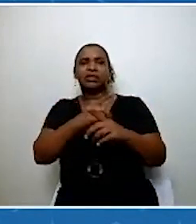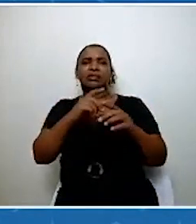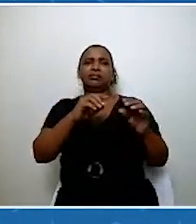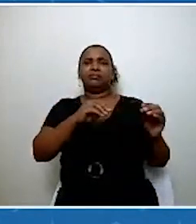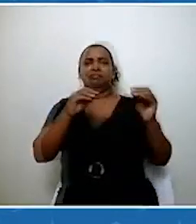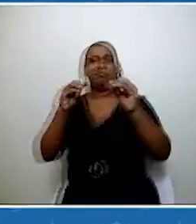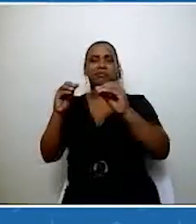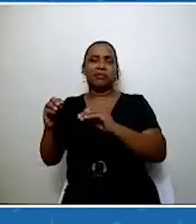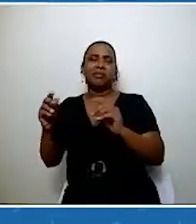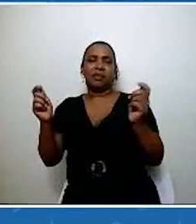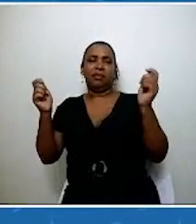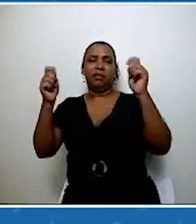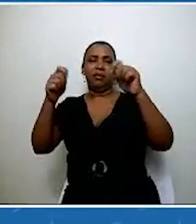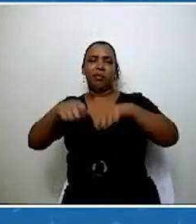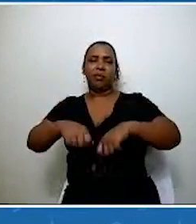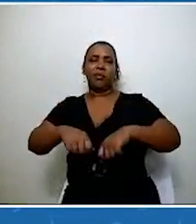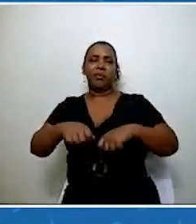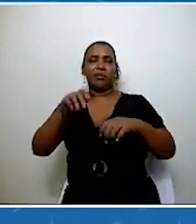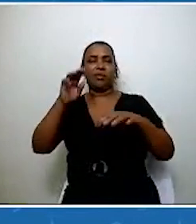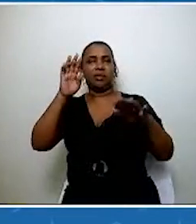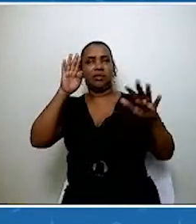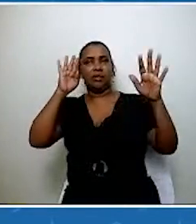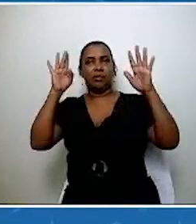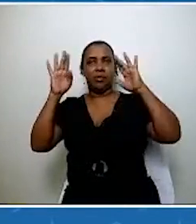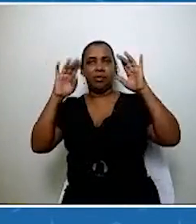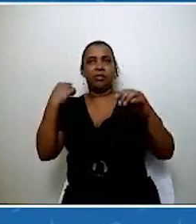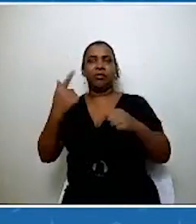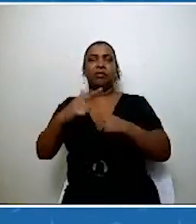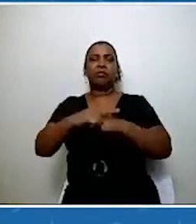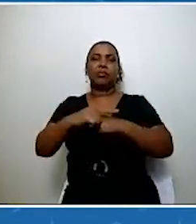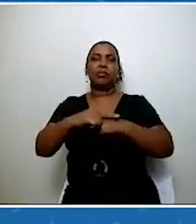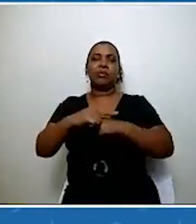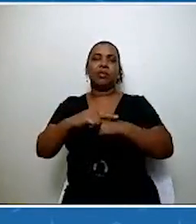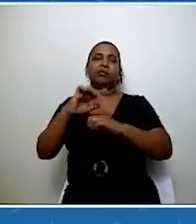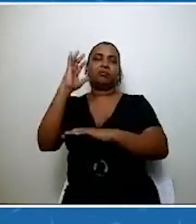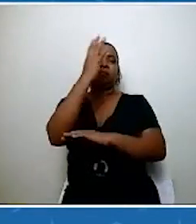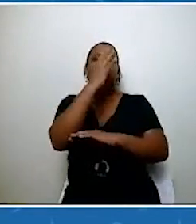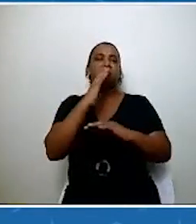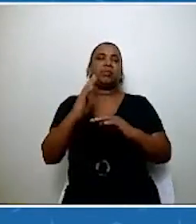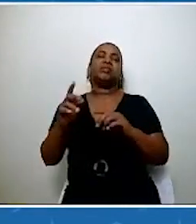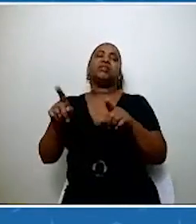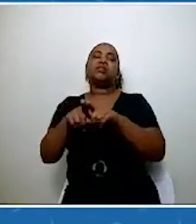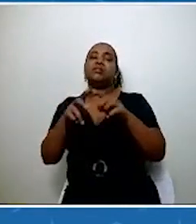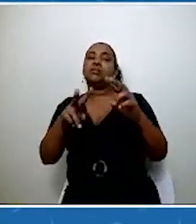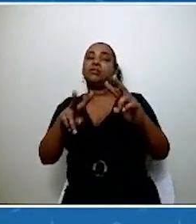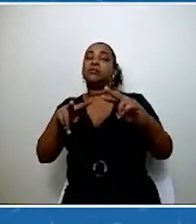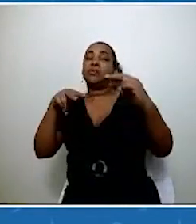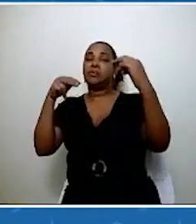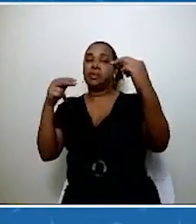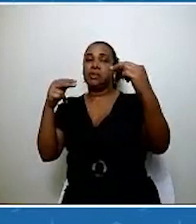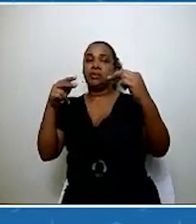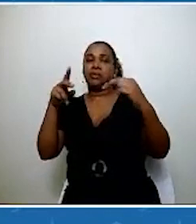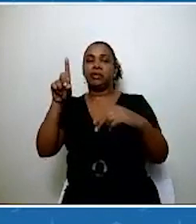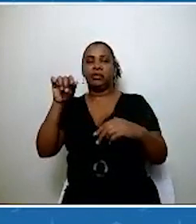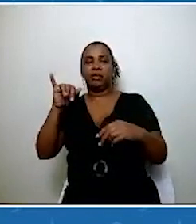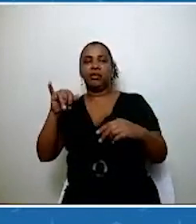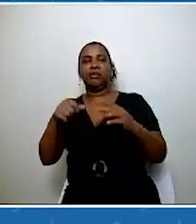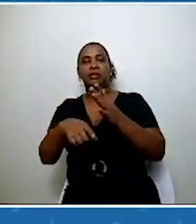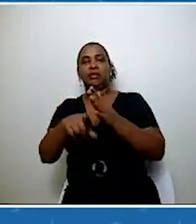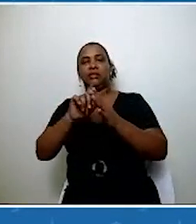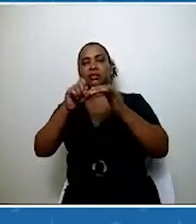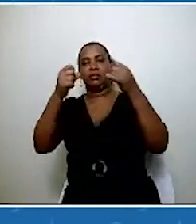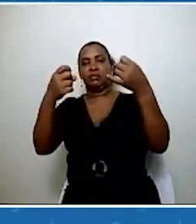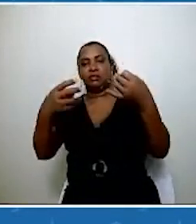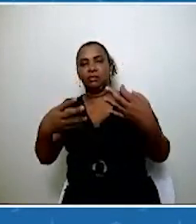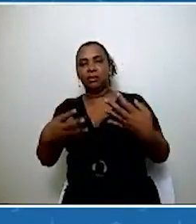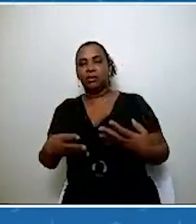refletir mais sobre o nosso papel com o meio ambiente. E trazendo a perspectiva que a Dani trouxe social bastante